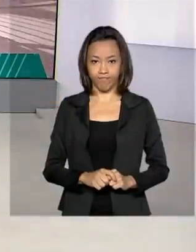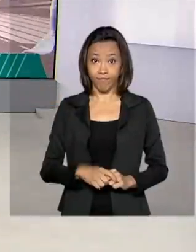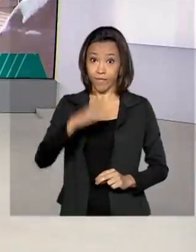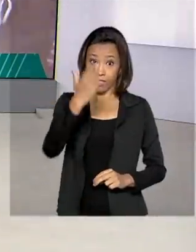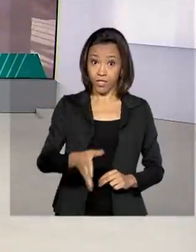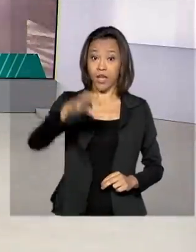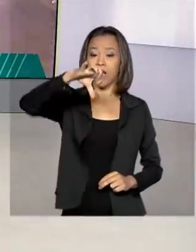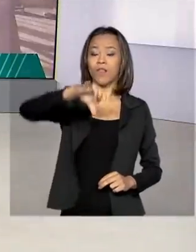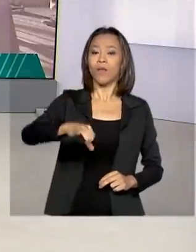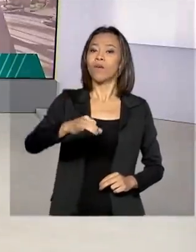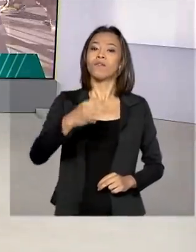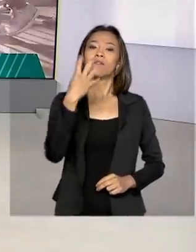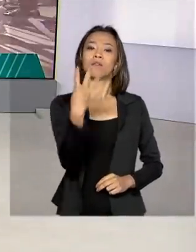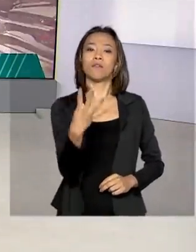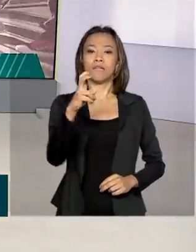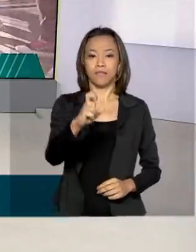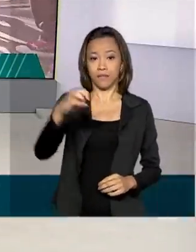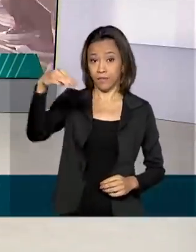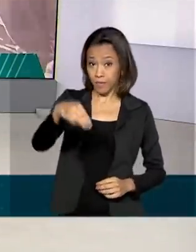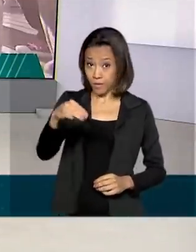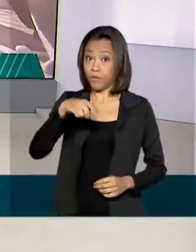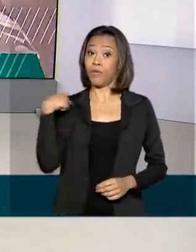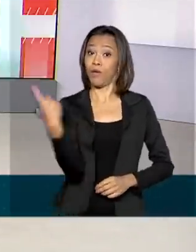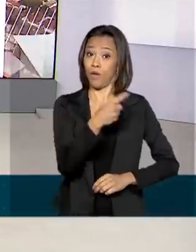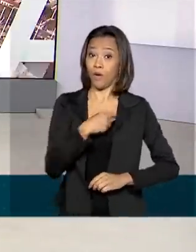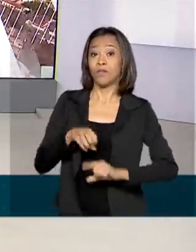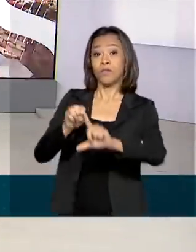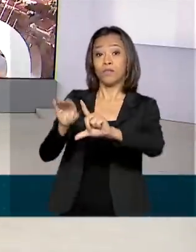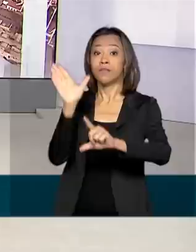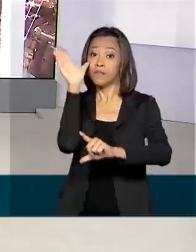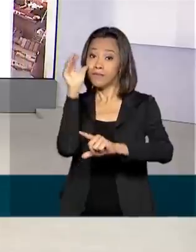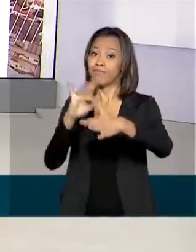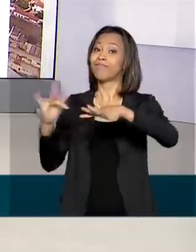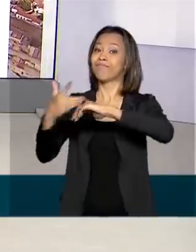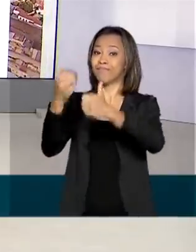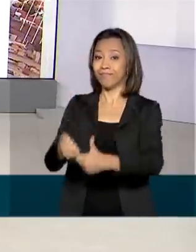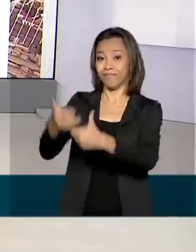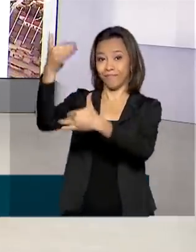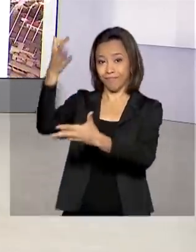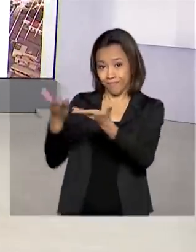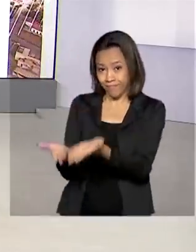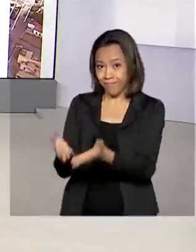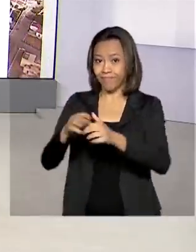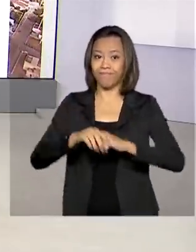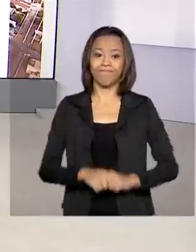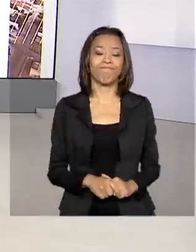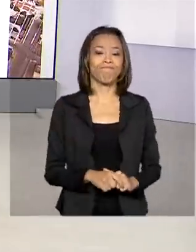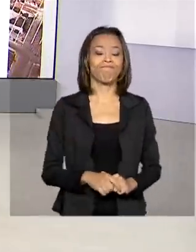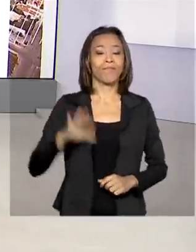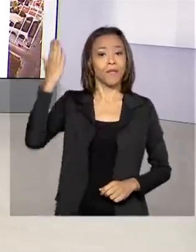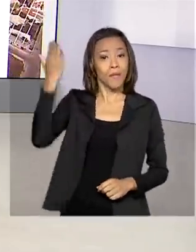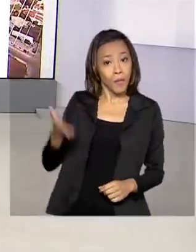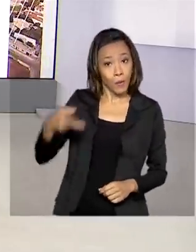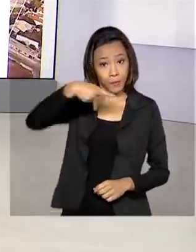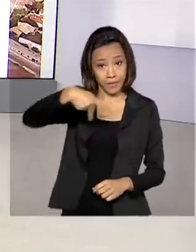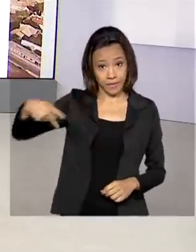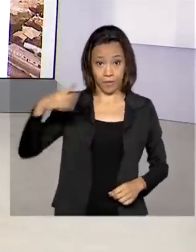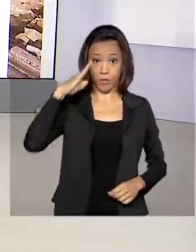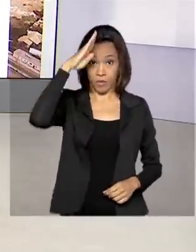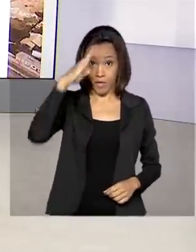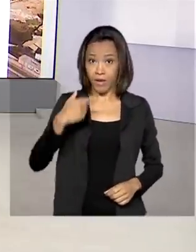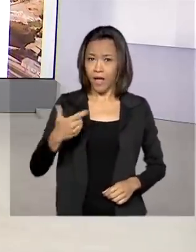São 9 horas e 45 minutos e estamos ao vivo também pelas redes sociais. O presidente Jair Bolsonaro